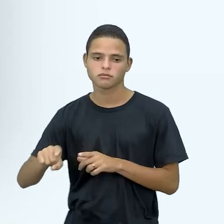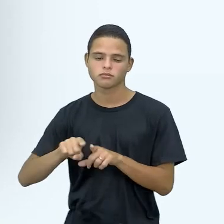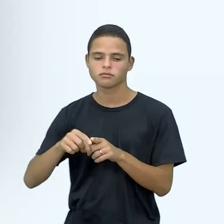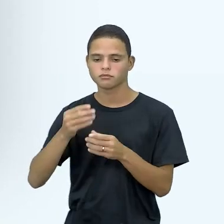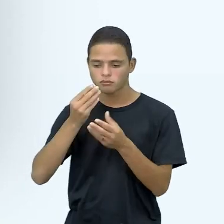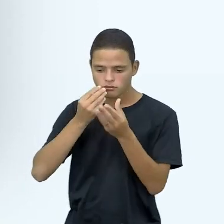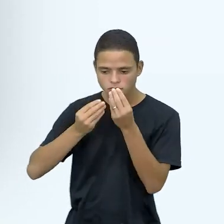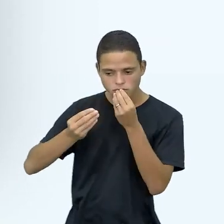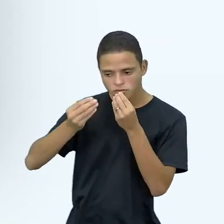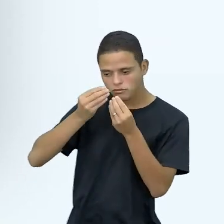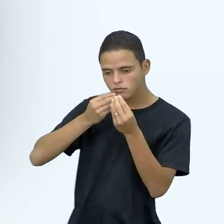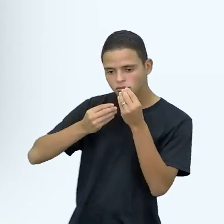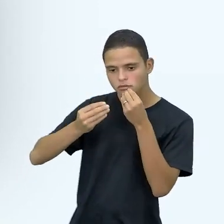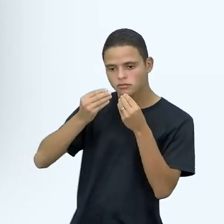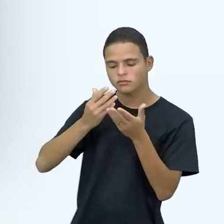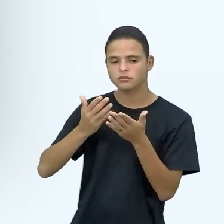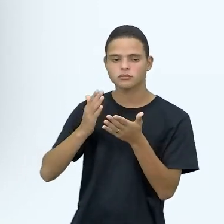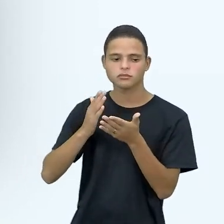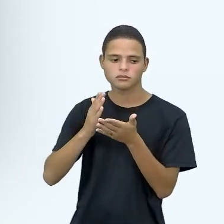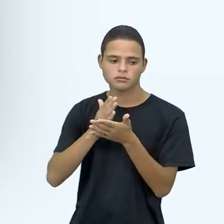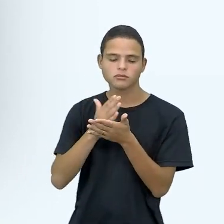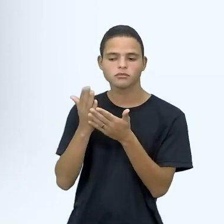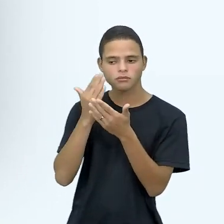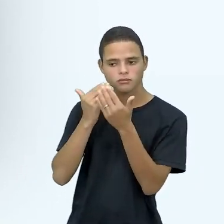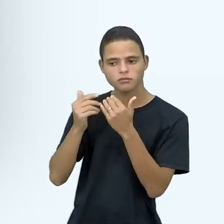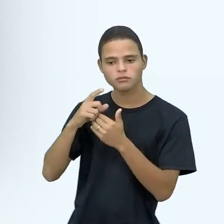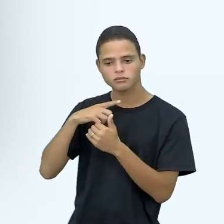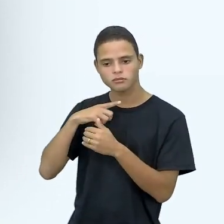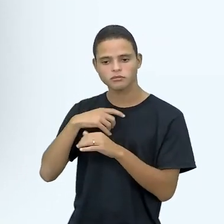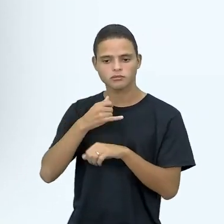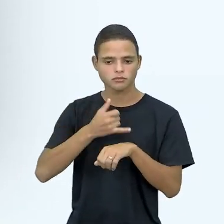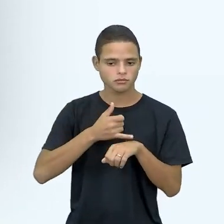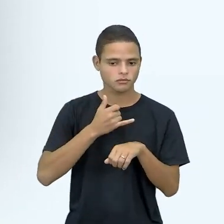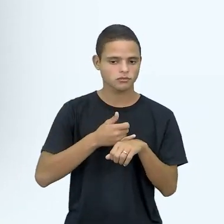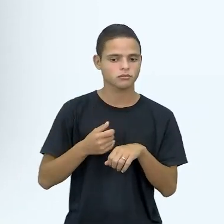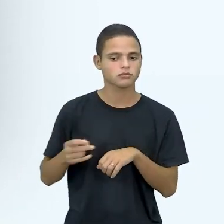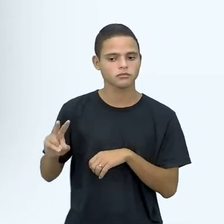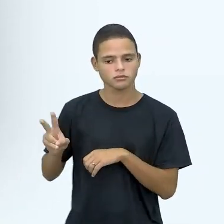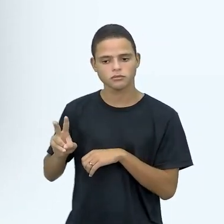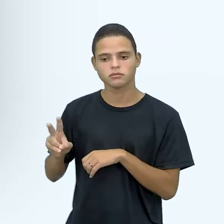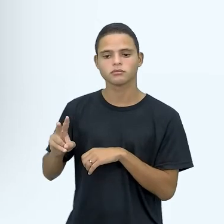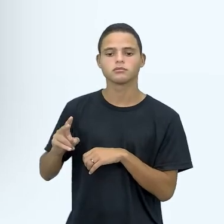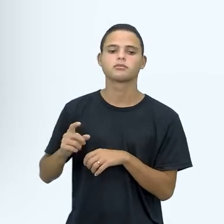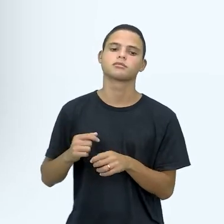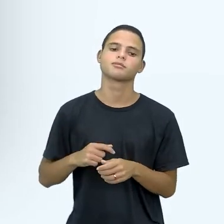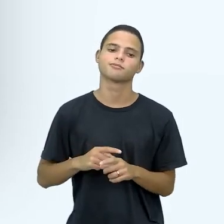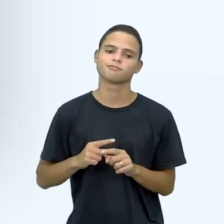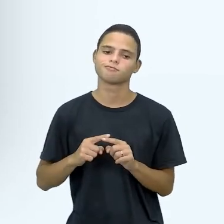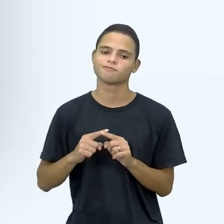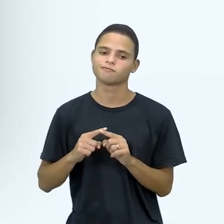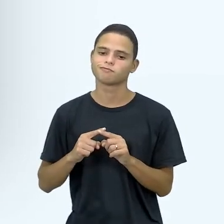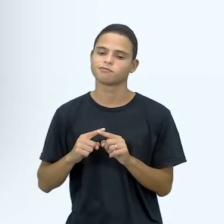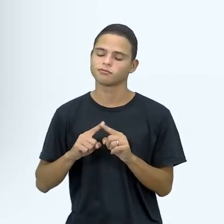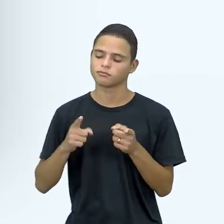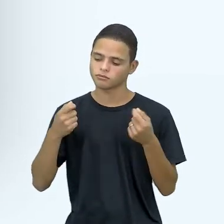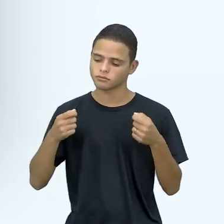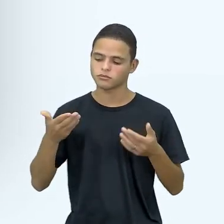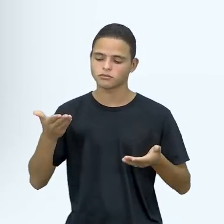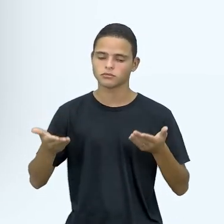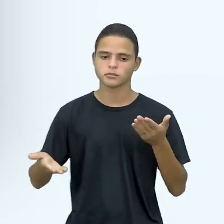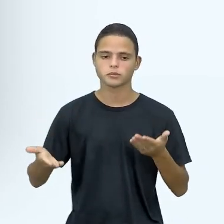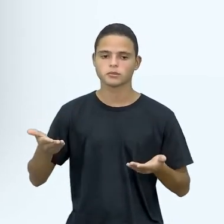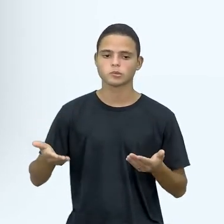ferro, né, particularmente o sulfato ferroso, né, seria uma solução, mas em excesso também é perjudicial, né, você